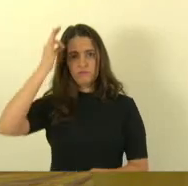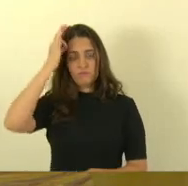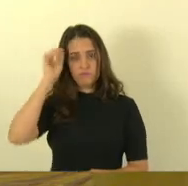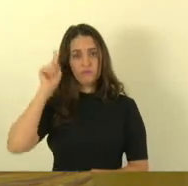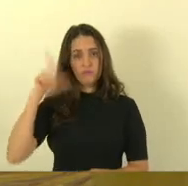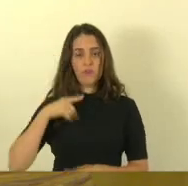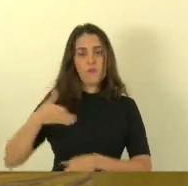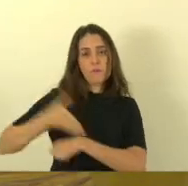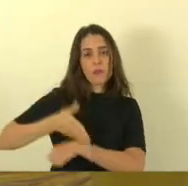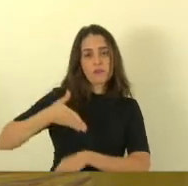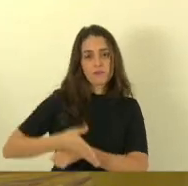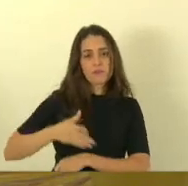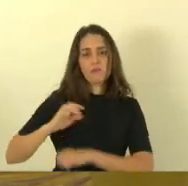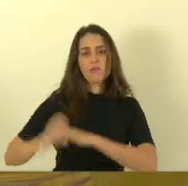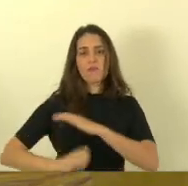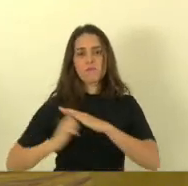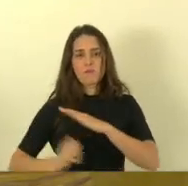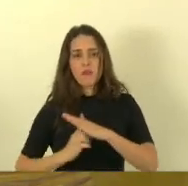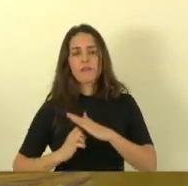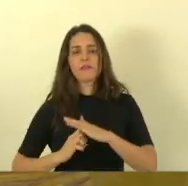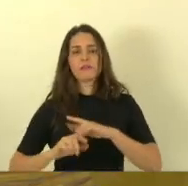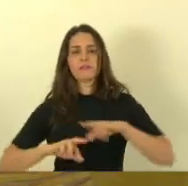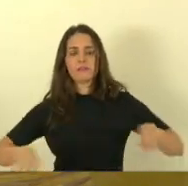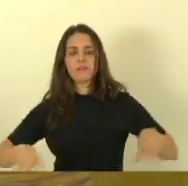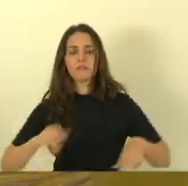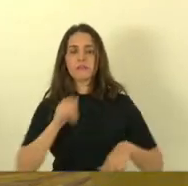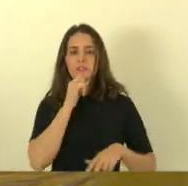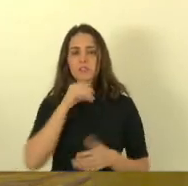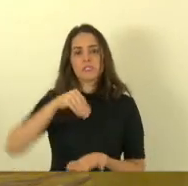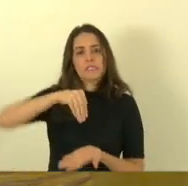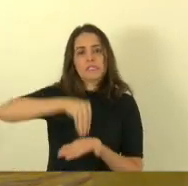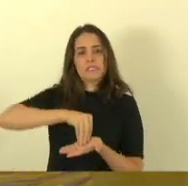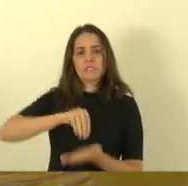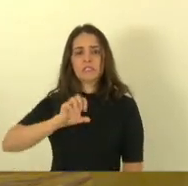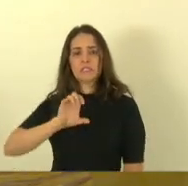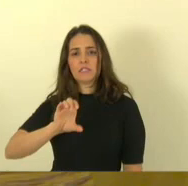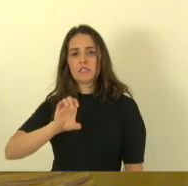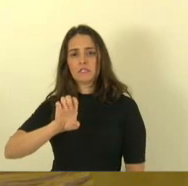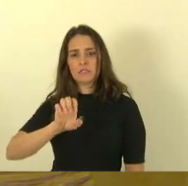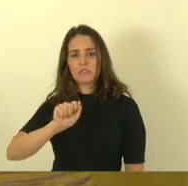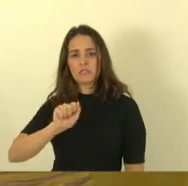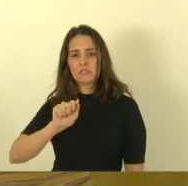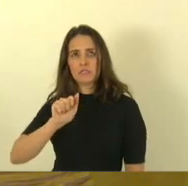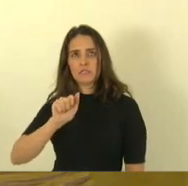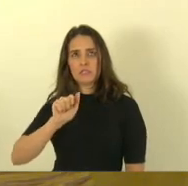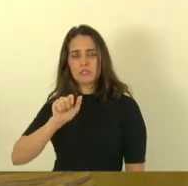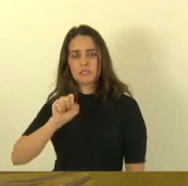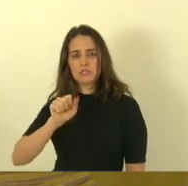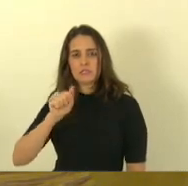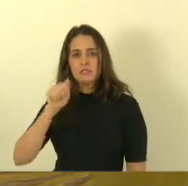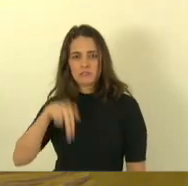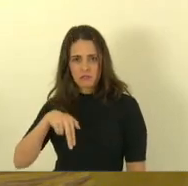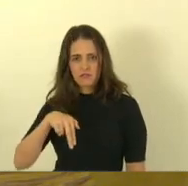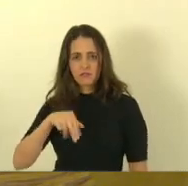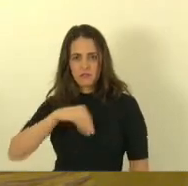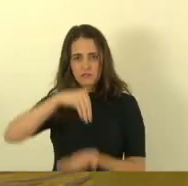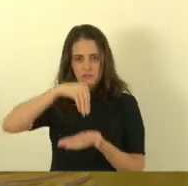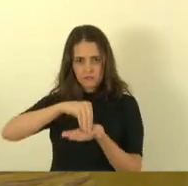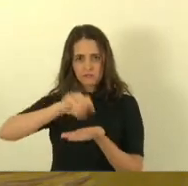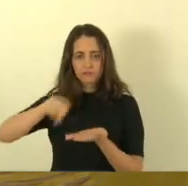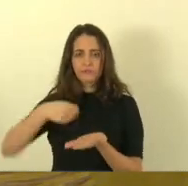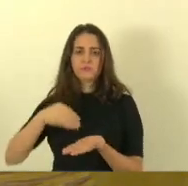participou, mostrando os recursos de investimentos lá na região. O BANDES participou, o Banco do Nordeste participou.